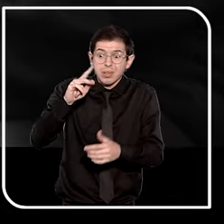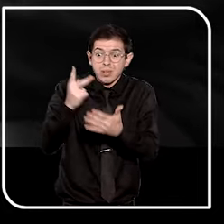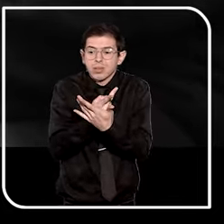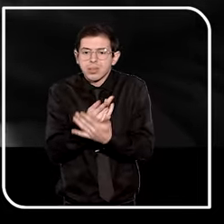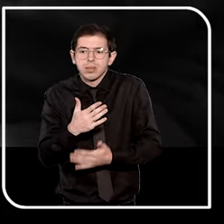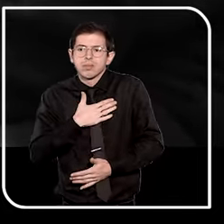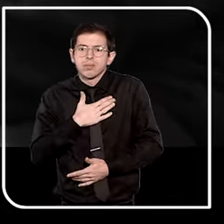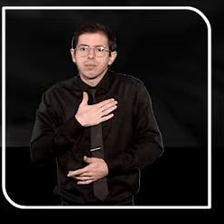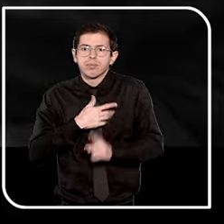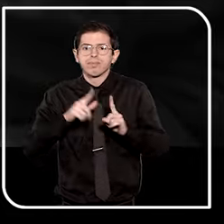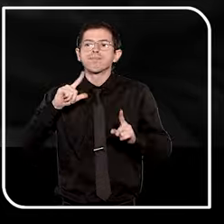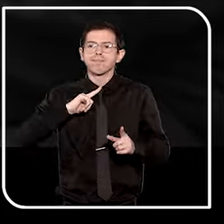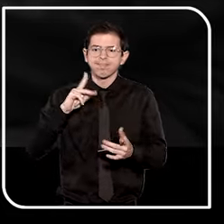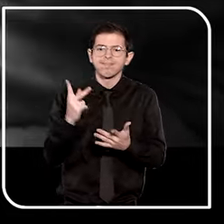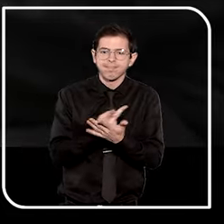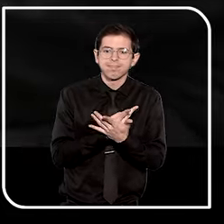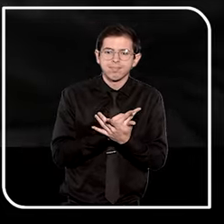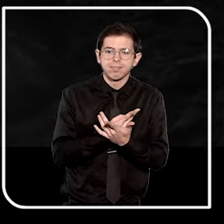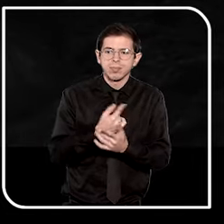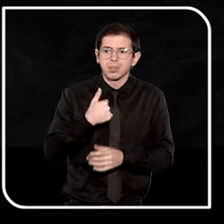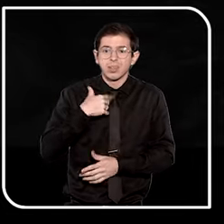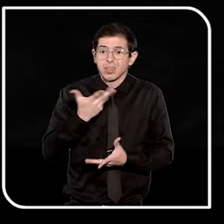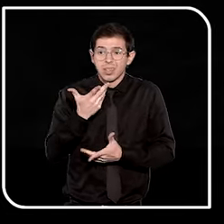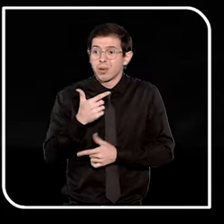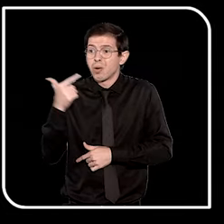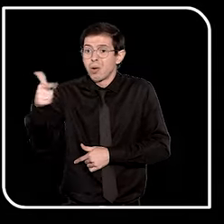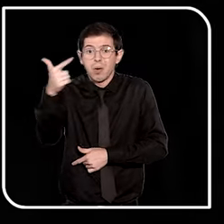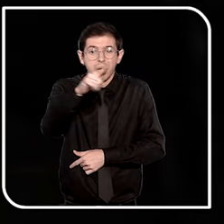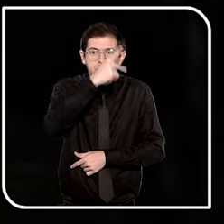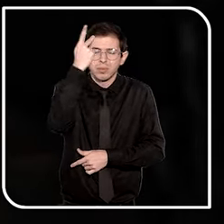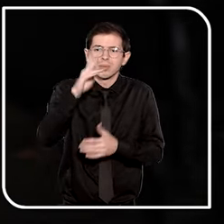e eu passei, e eu não desejo isso para ninguém.